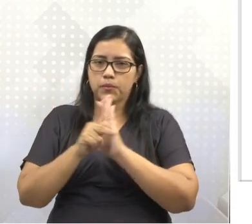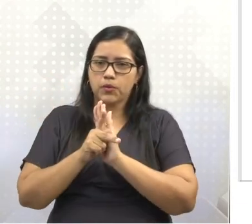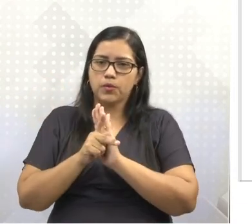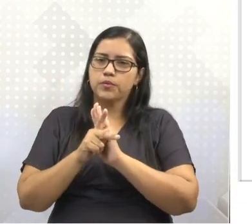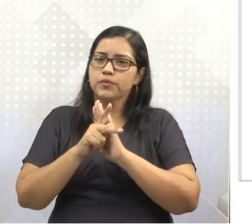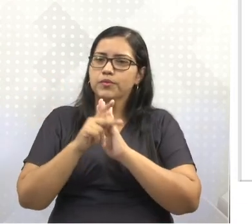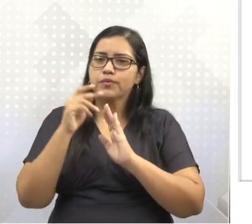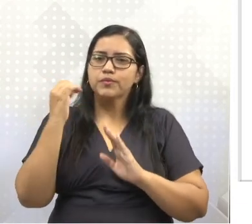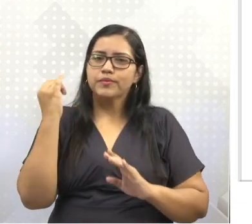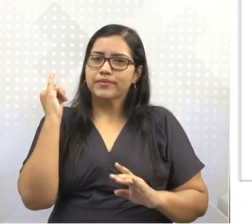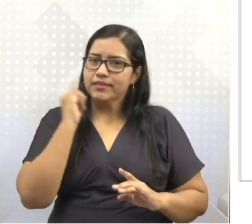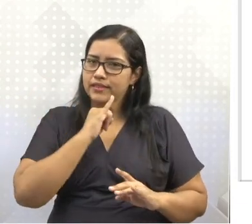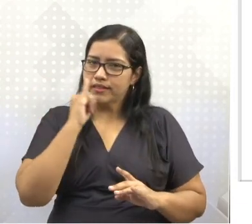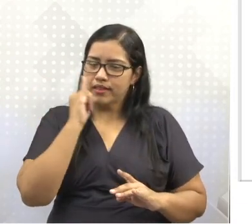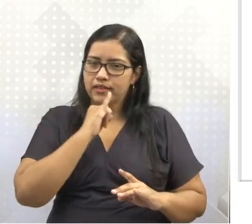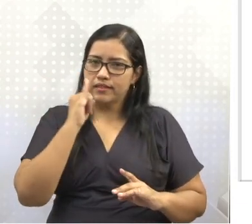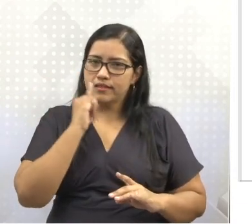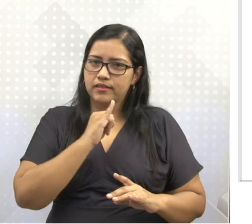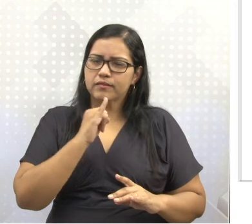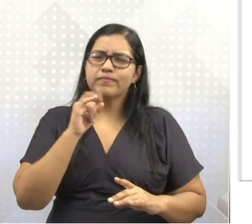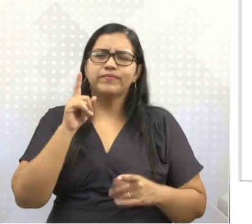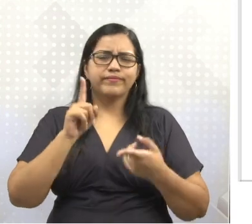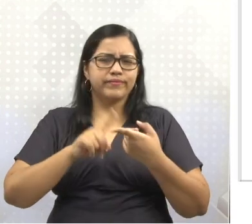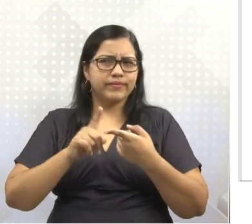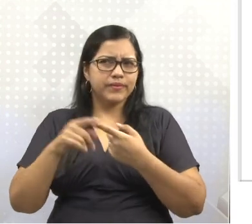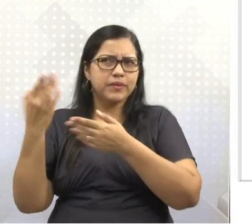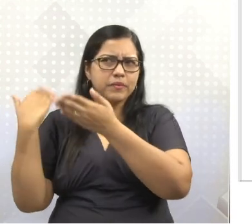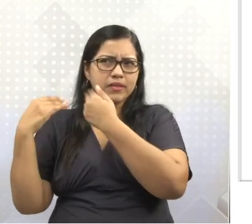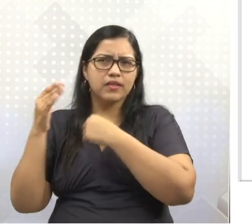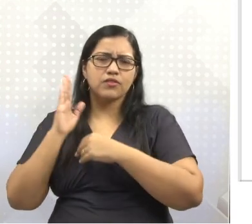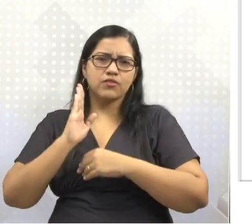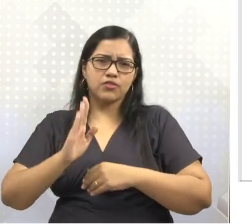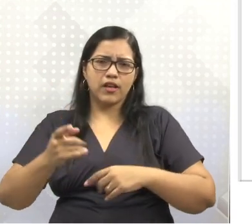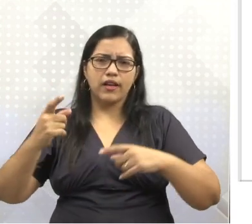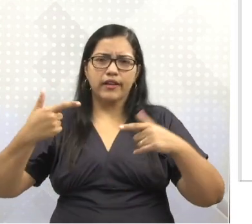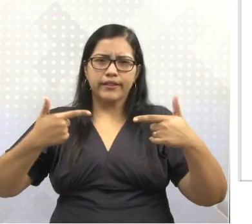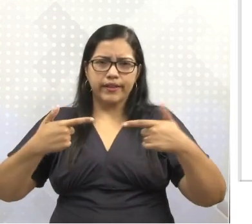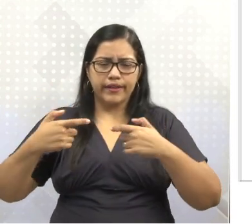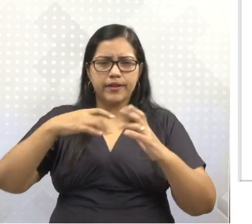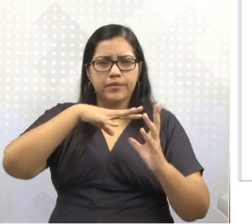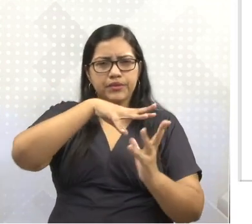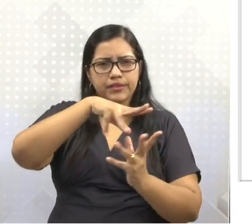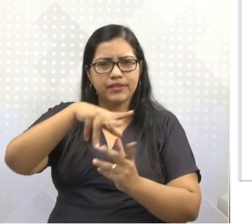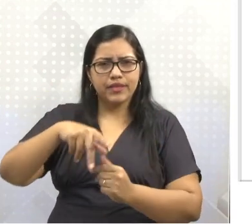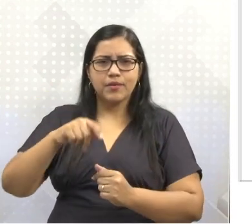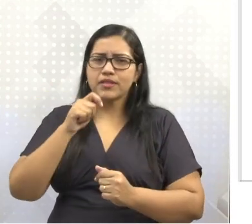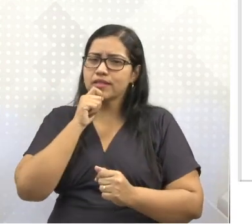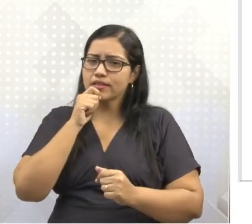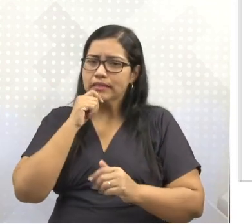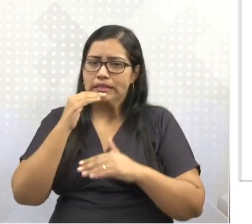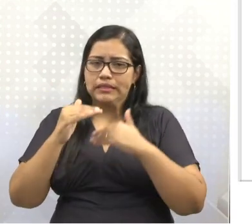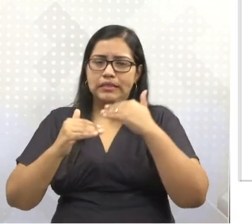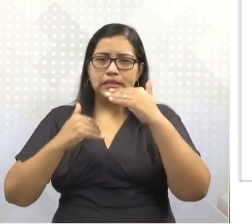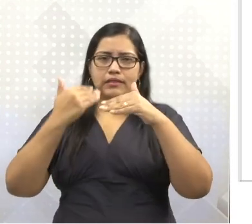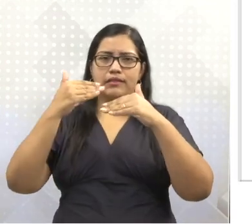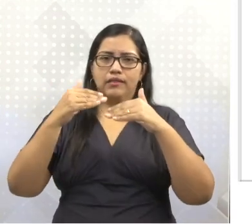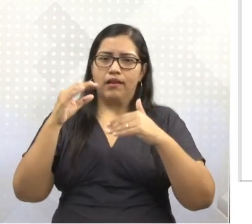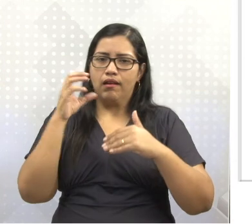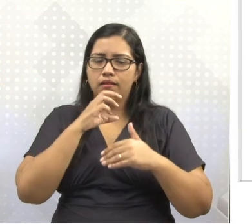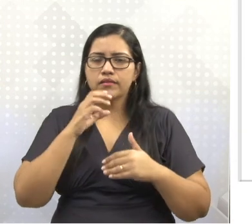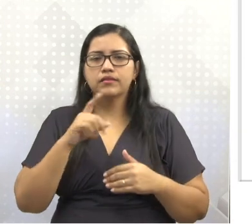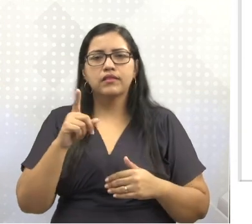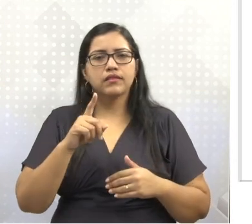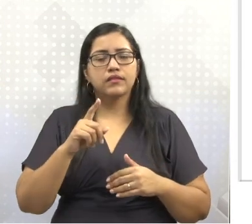Itália, lembremos, também participou de uma guerra mundial, mas ela não tem conseguido promover o dinamismo. Tanto é que a região mais